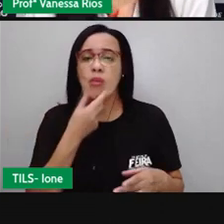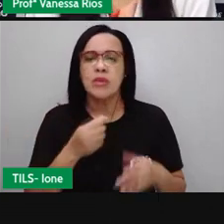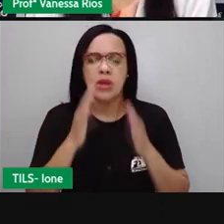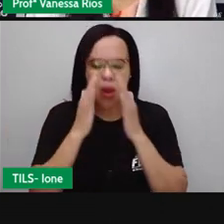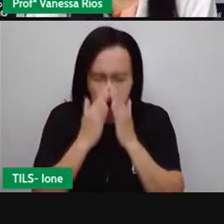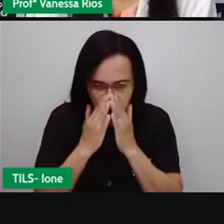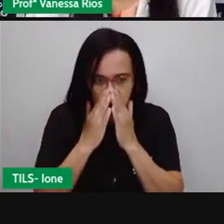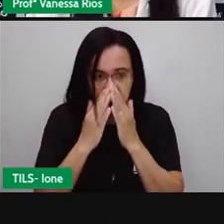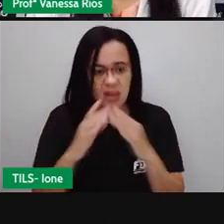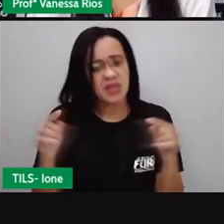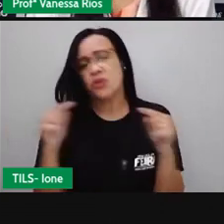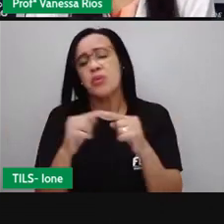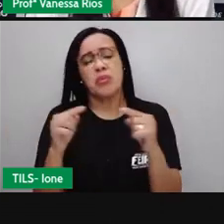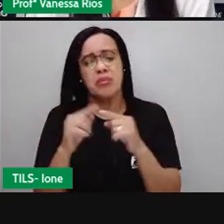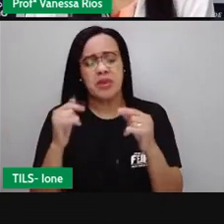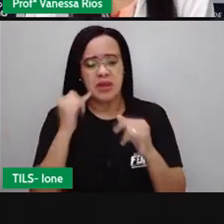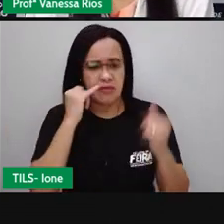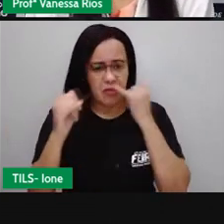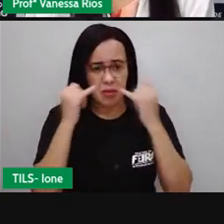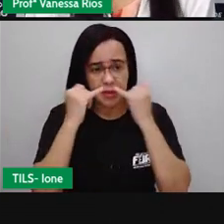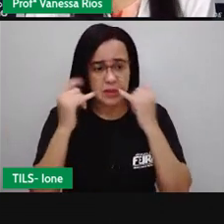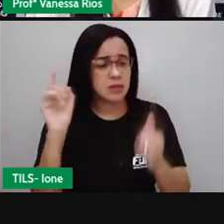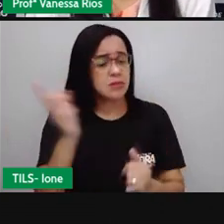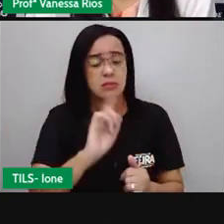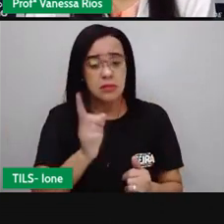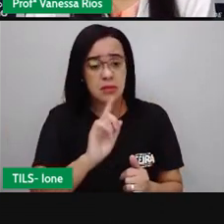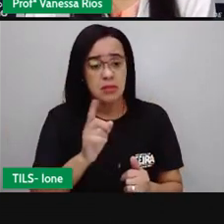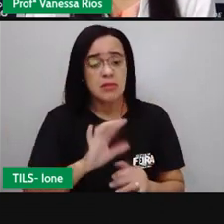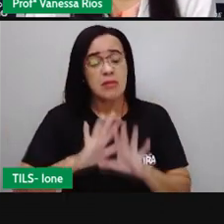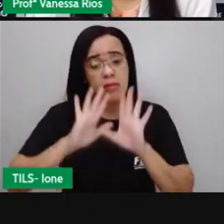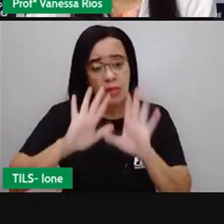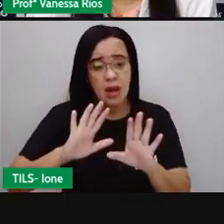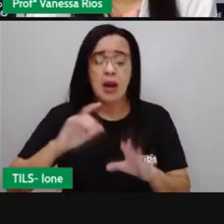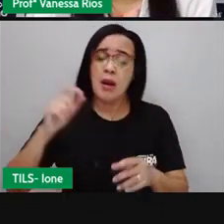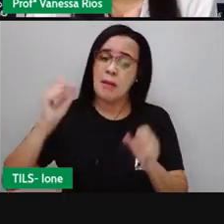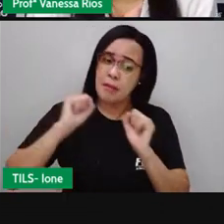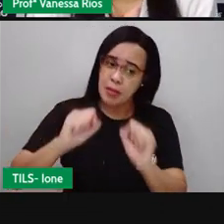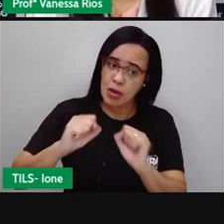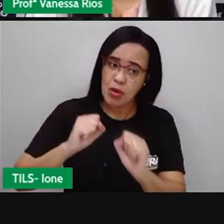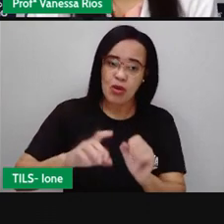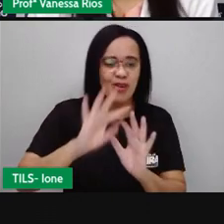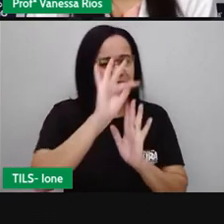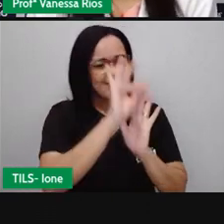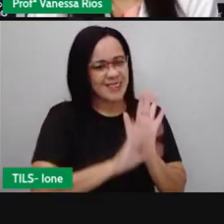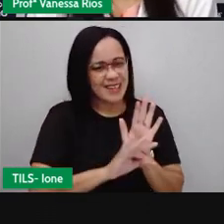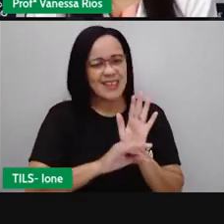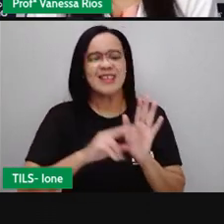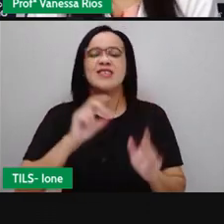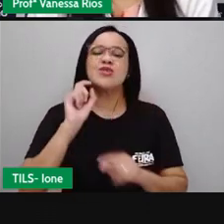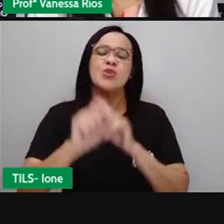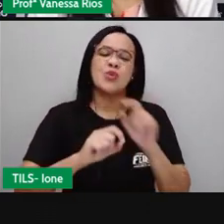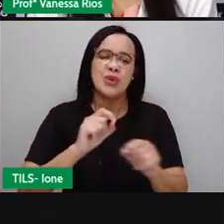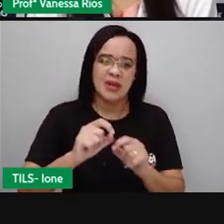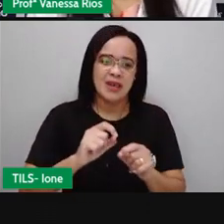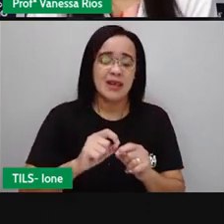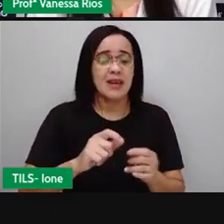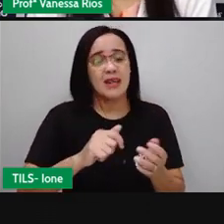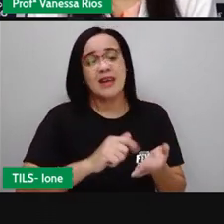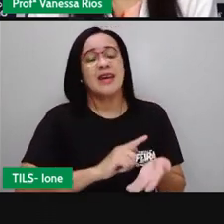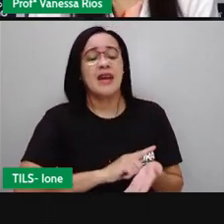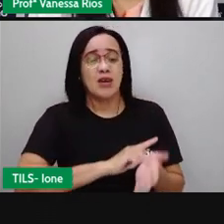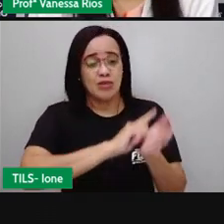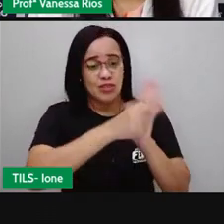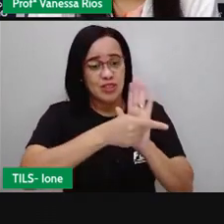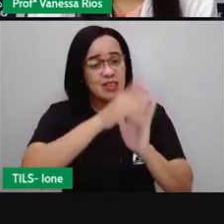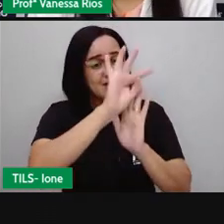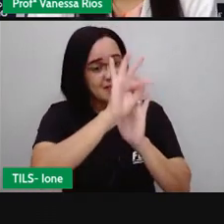mas são, sim, possíveis assuntos de uma crônica, que é o gênero textual que a gente vai estudar, que a